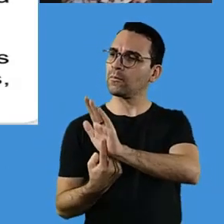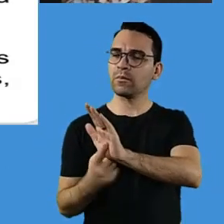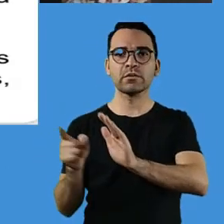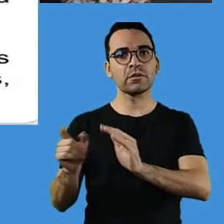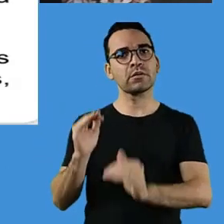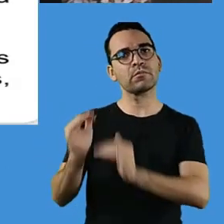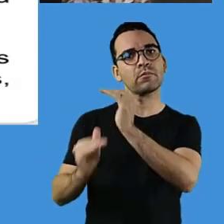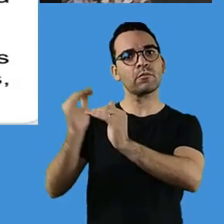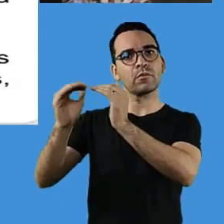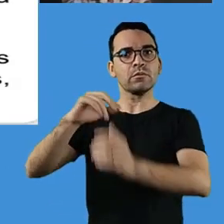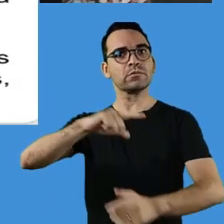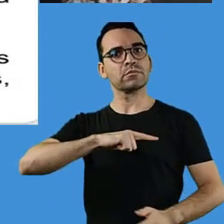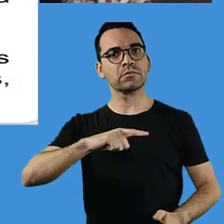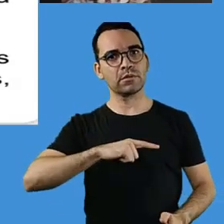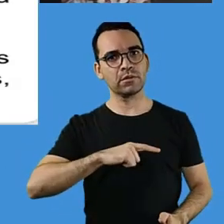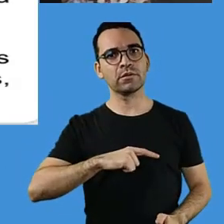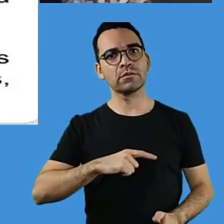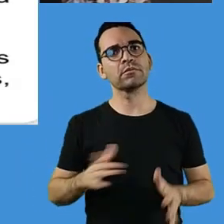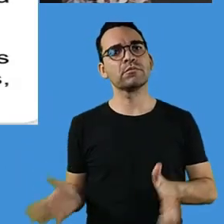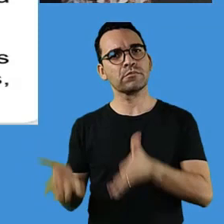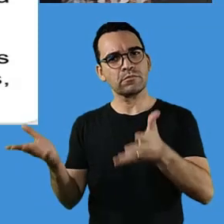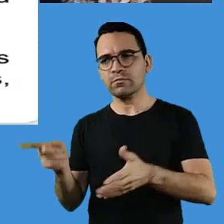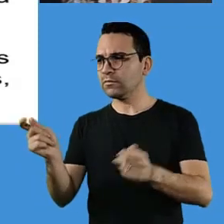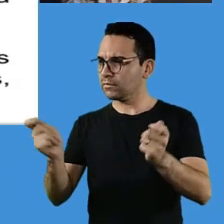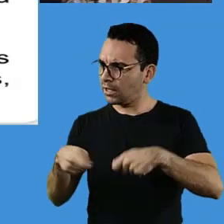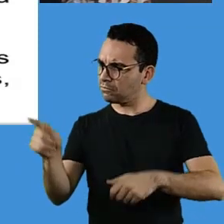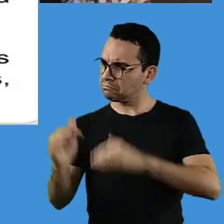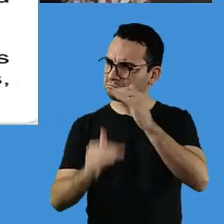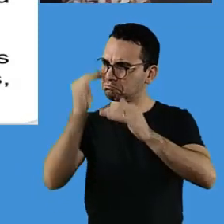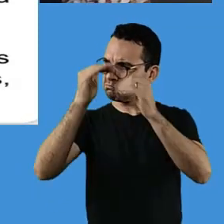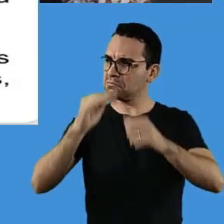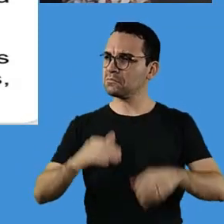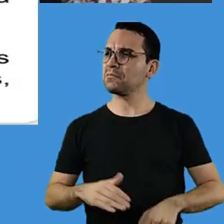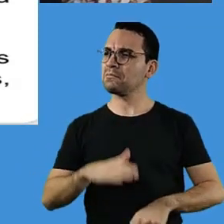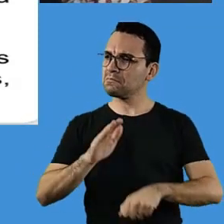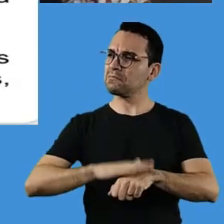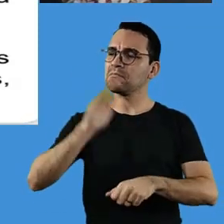para eles seus avanços e que ele sempre pode mais.